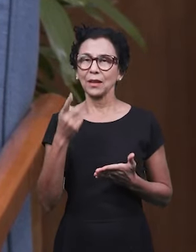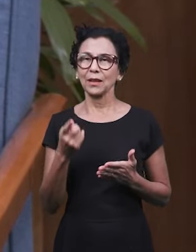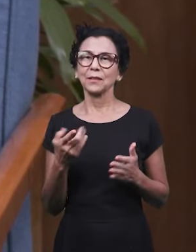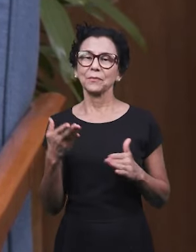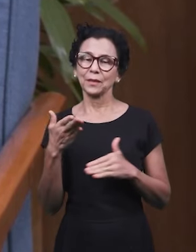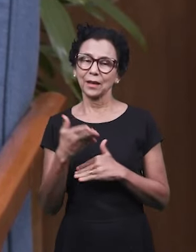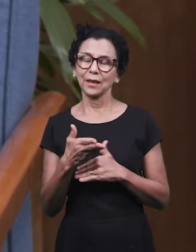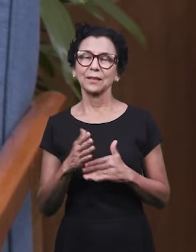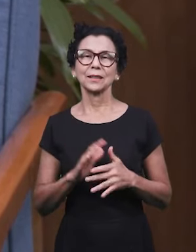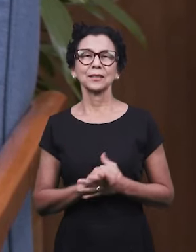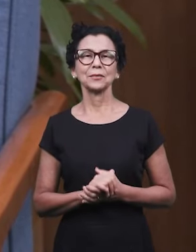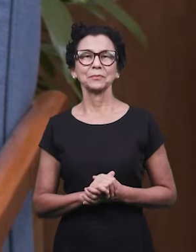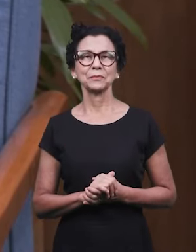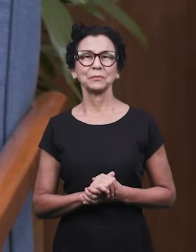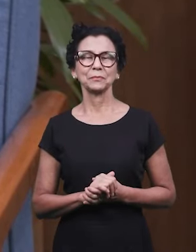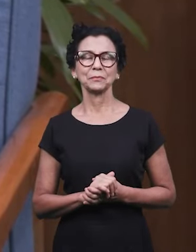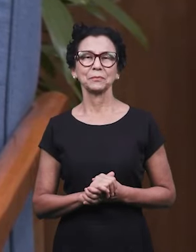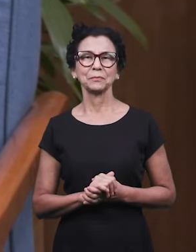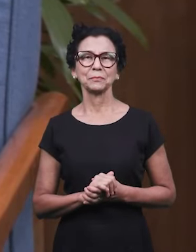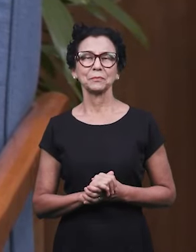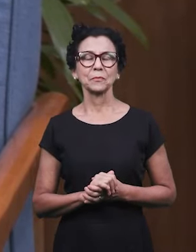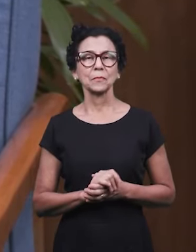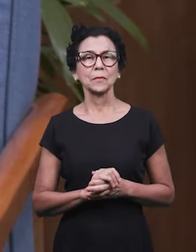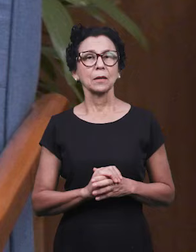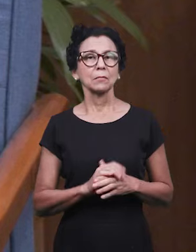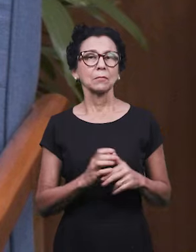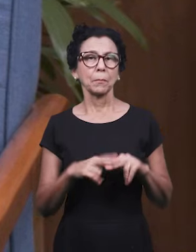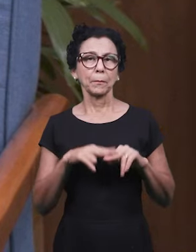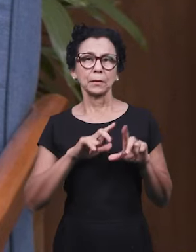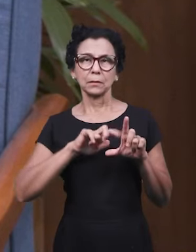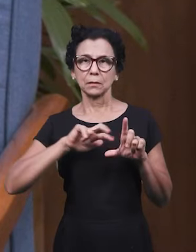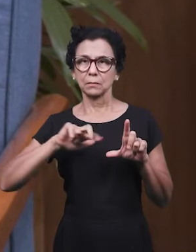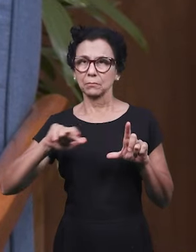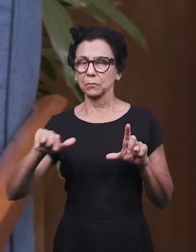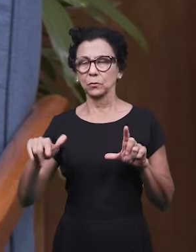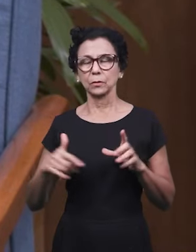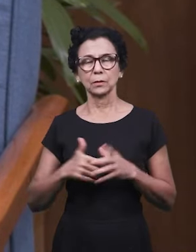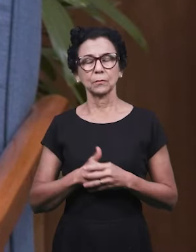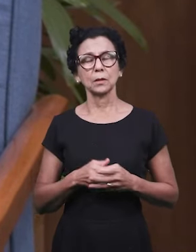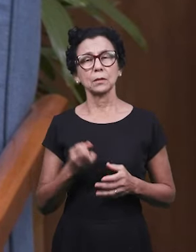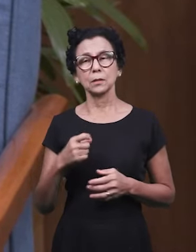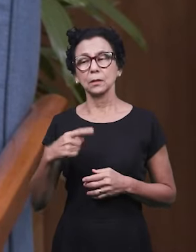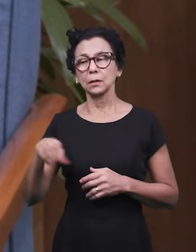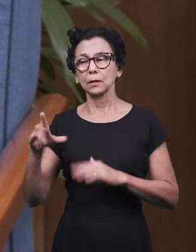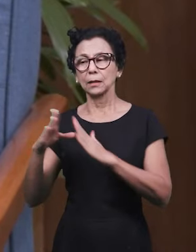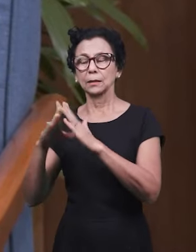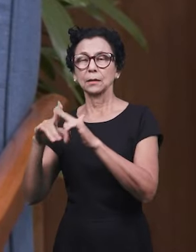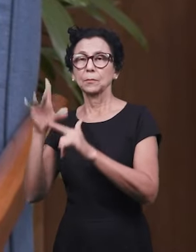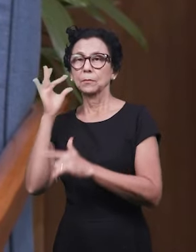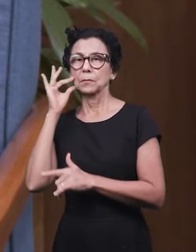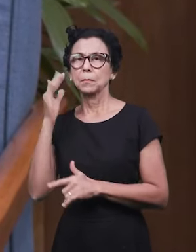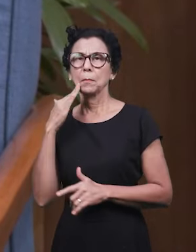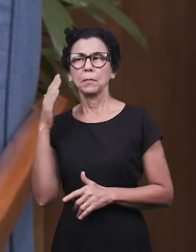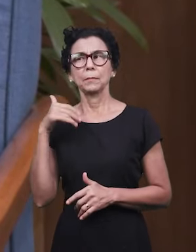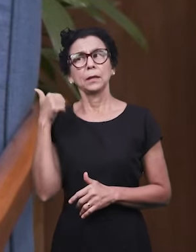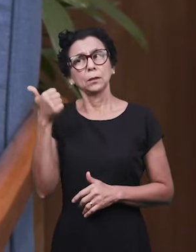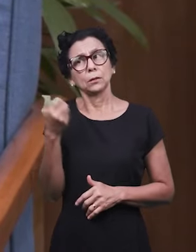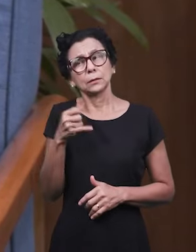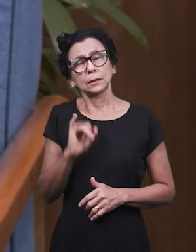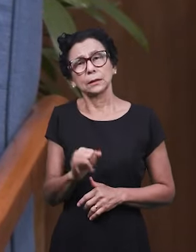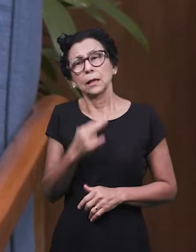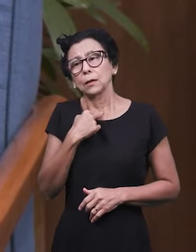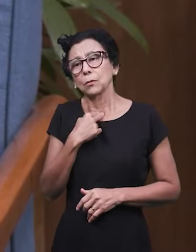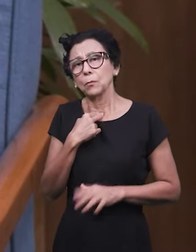pode assistir, inclusive, através do nosso sistema multiplataformas. Se você for à igreja, ao templo, presencialmente,